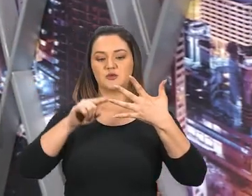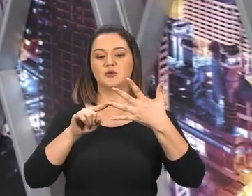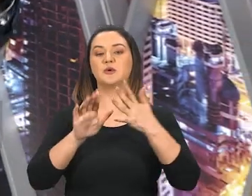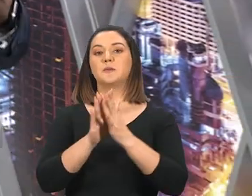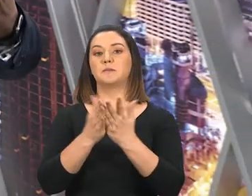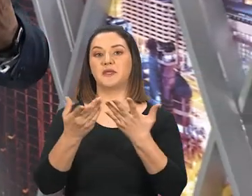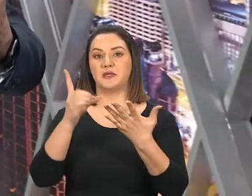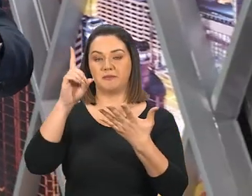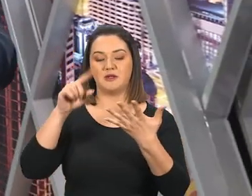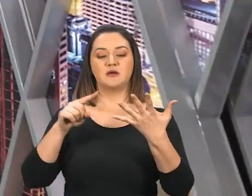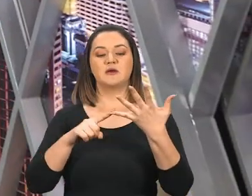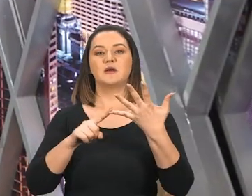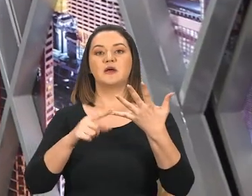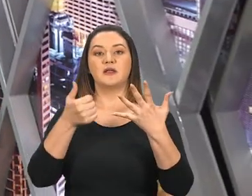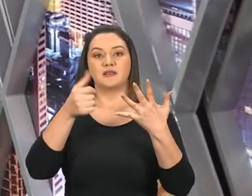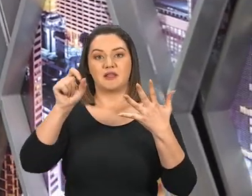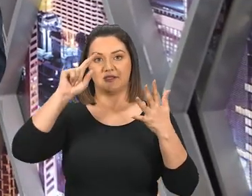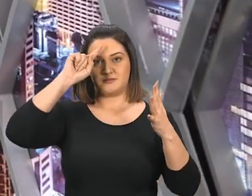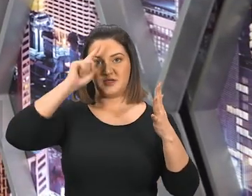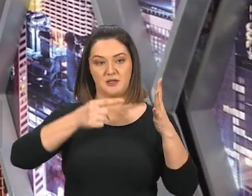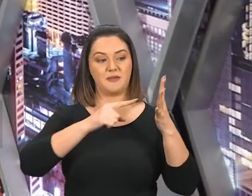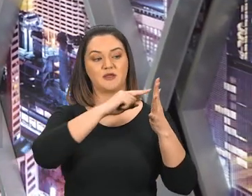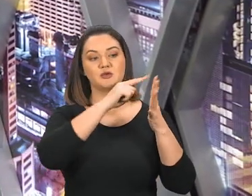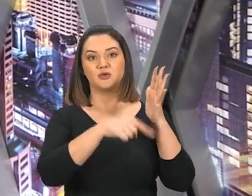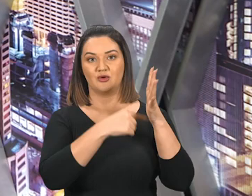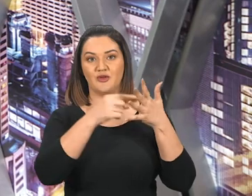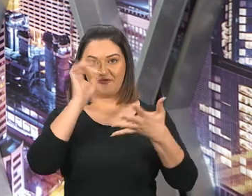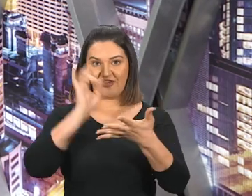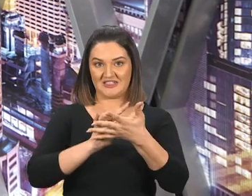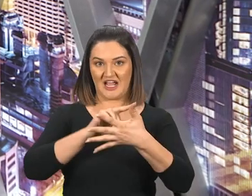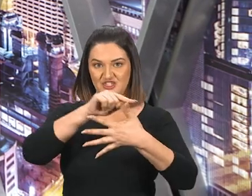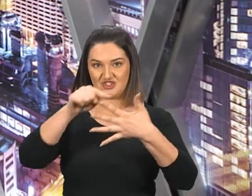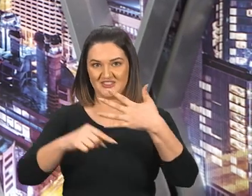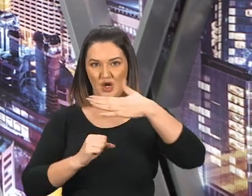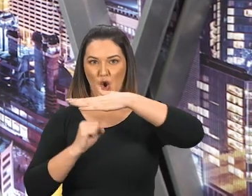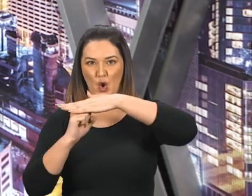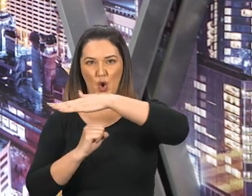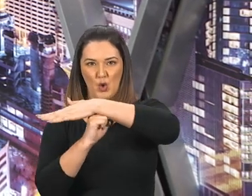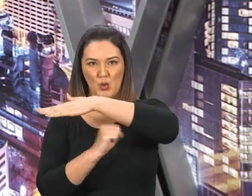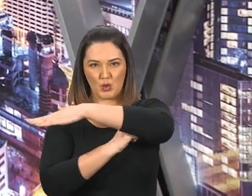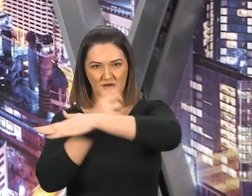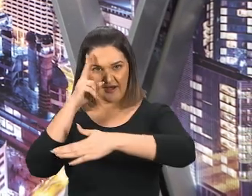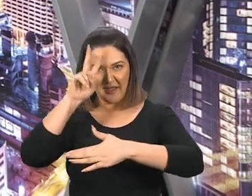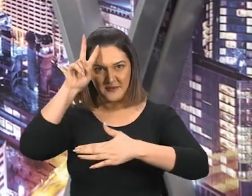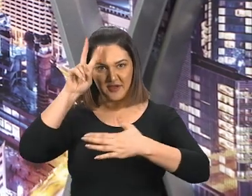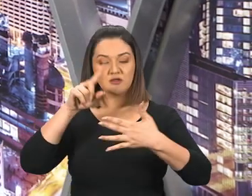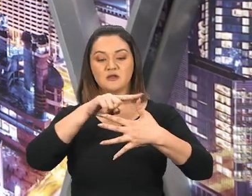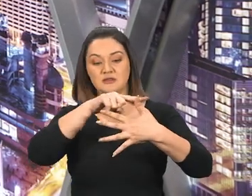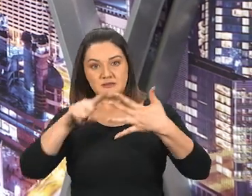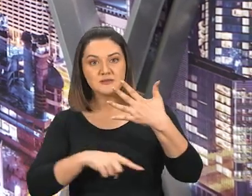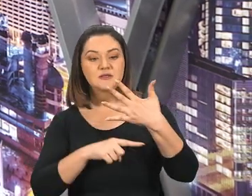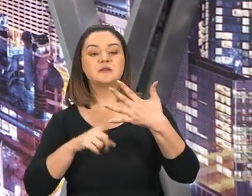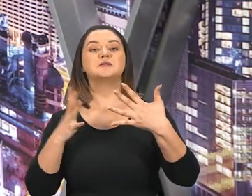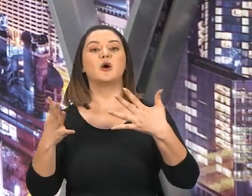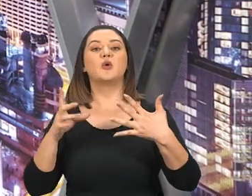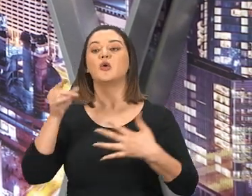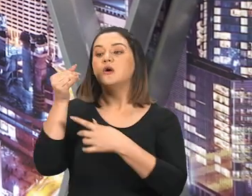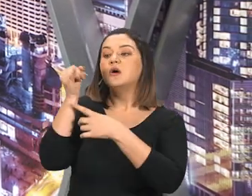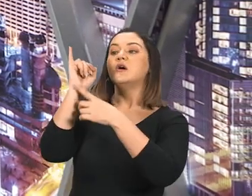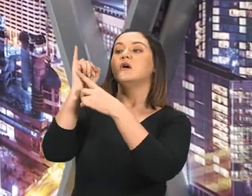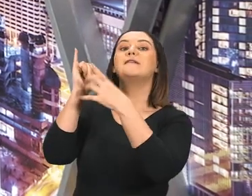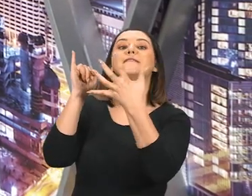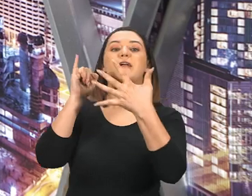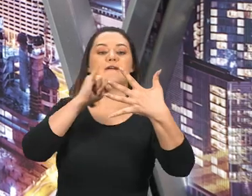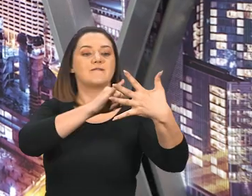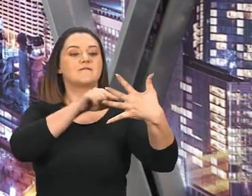Bíblia, E os dez mandamentos, E aqui fala que essa ponta pequena, Esse chifre pequeno, Que é o anticristo, Ele então pisaria na verdade,